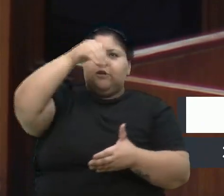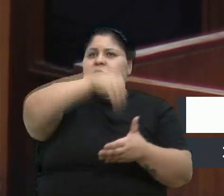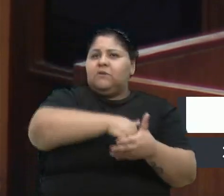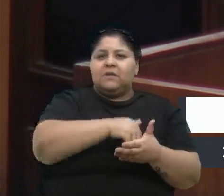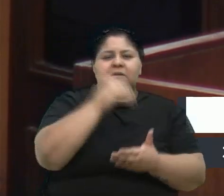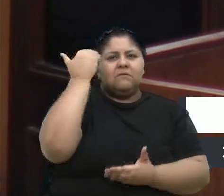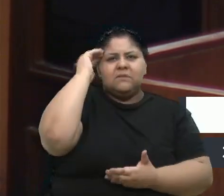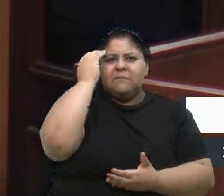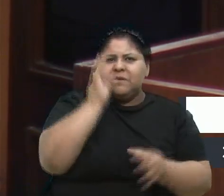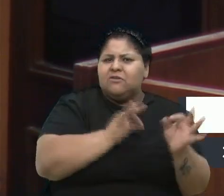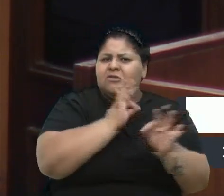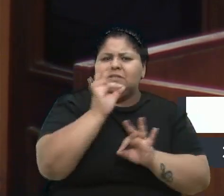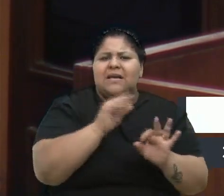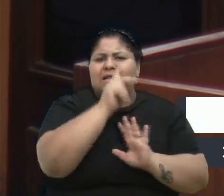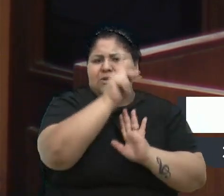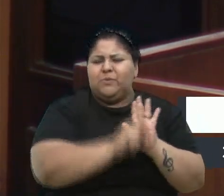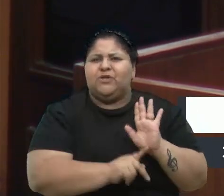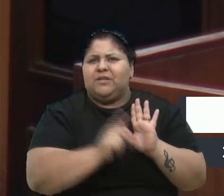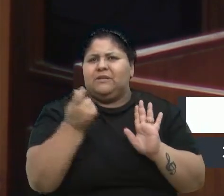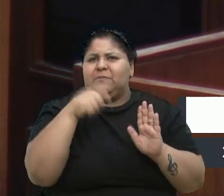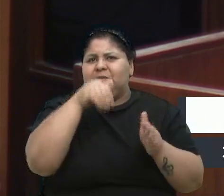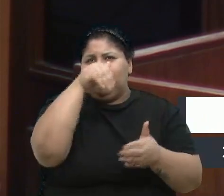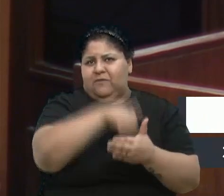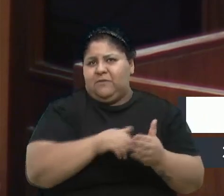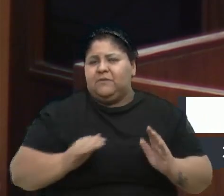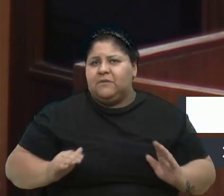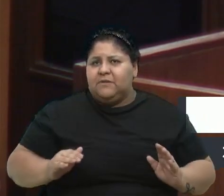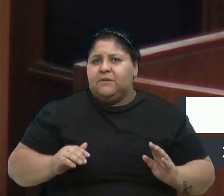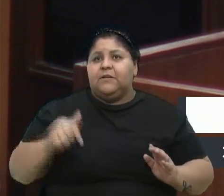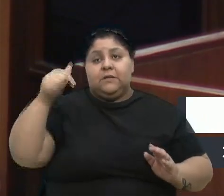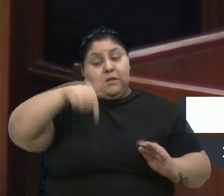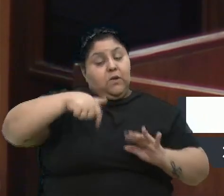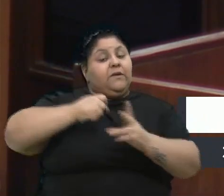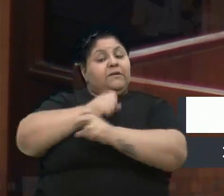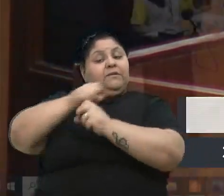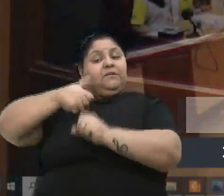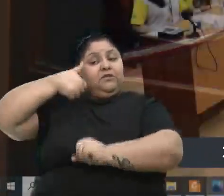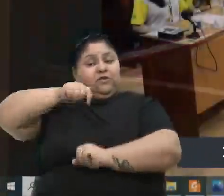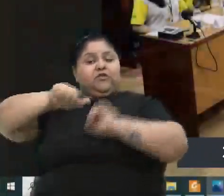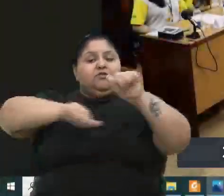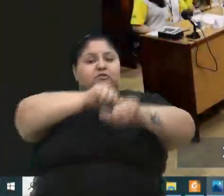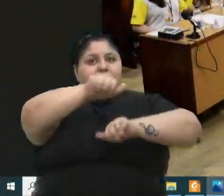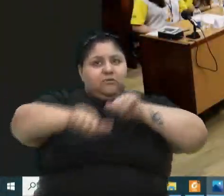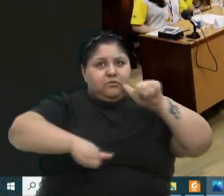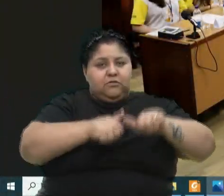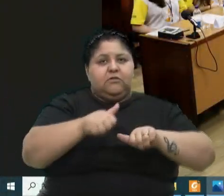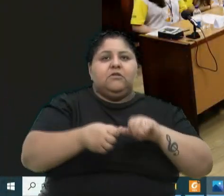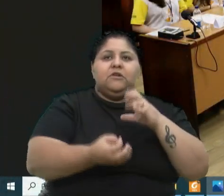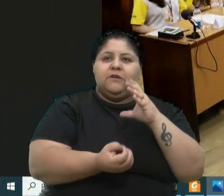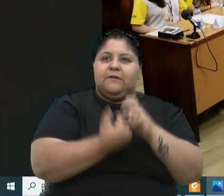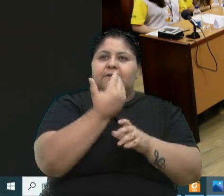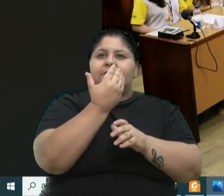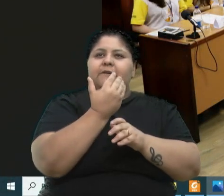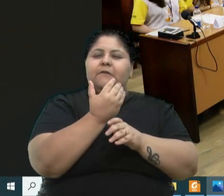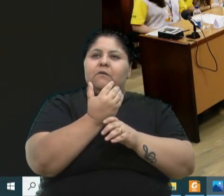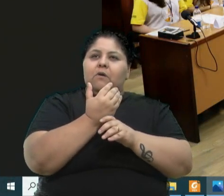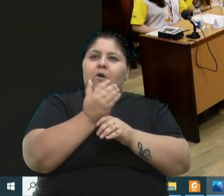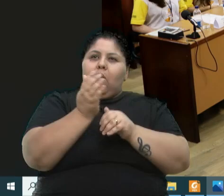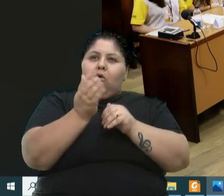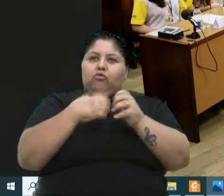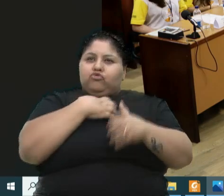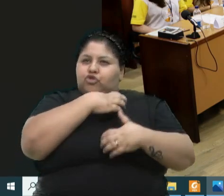era, porque eles não conheciam com antecedência. Então, para esse ano a gente conseguiu mudar, criou um prazo para os professores já enviarem para a gente esses